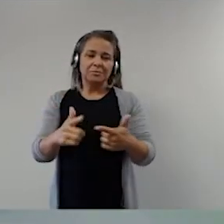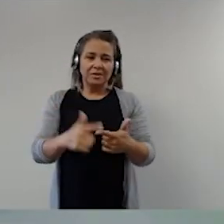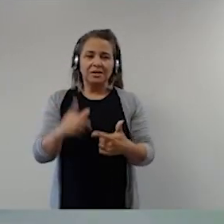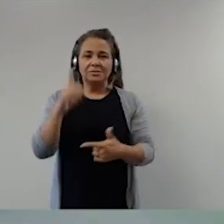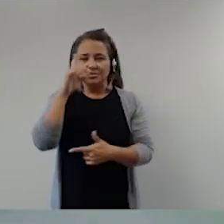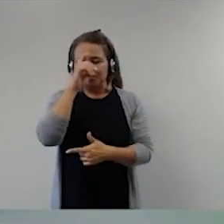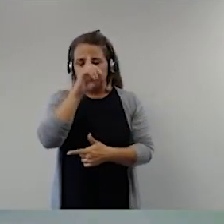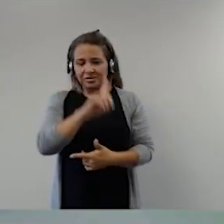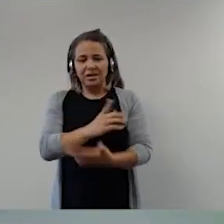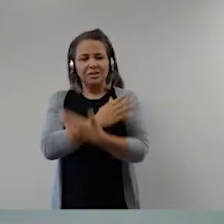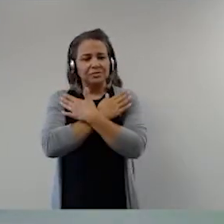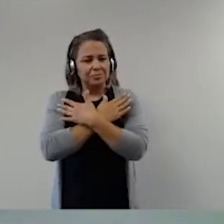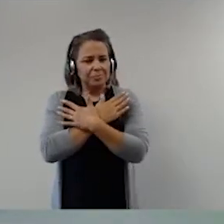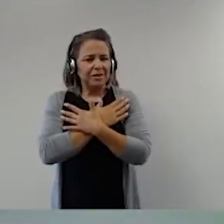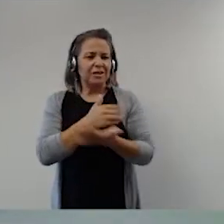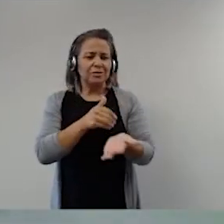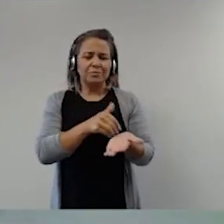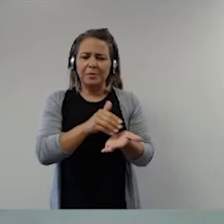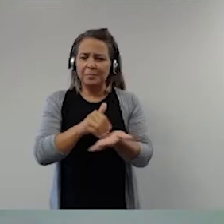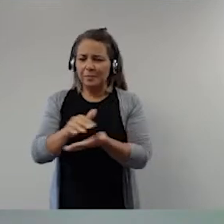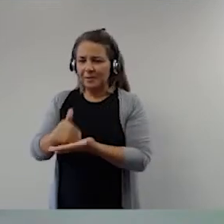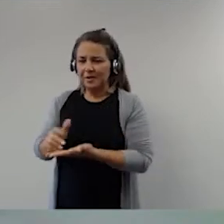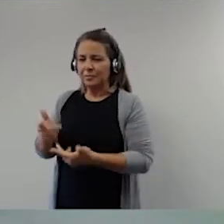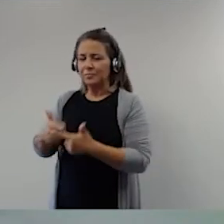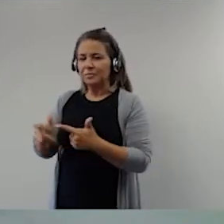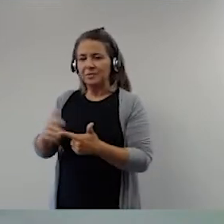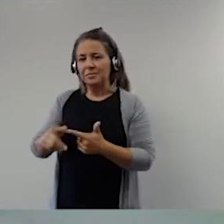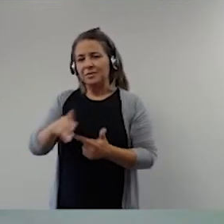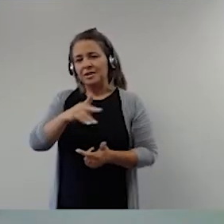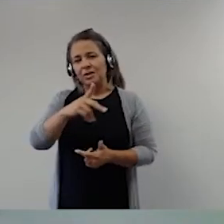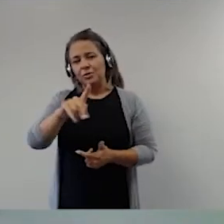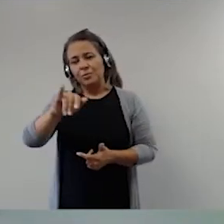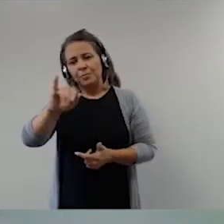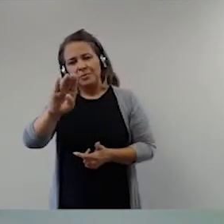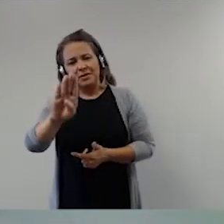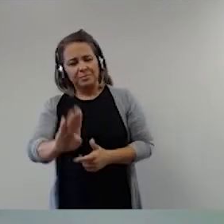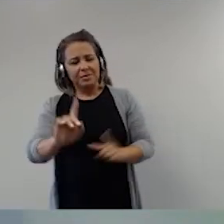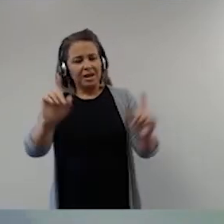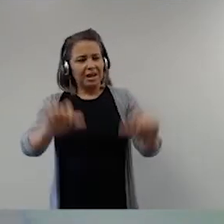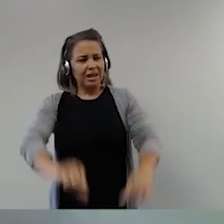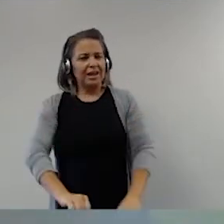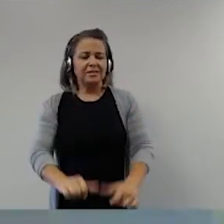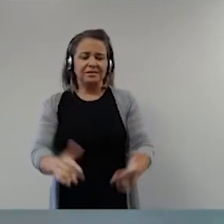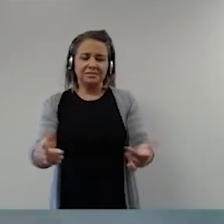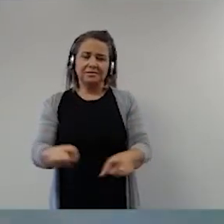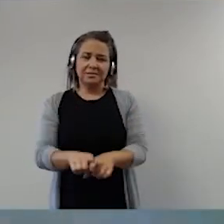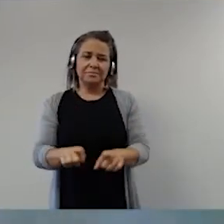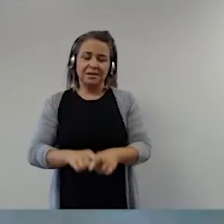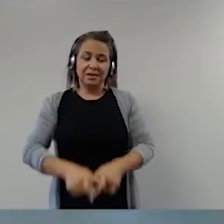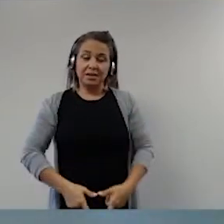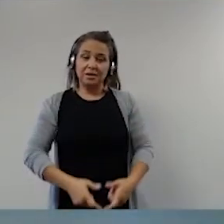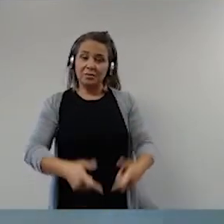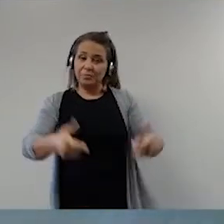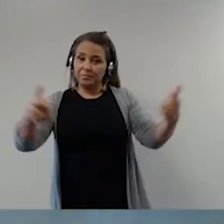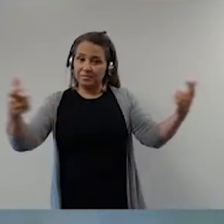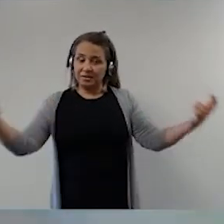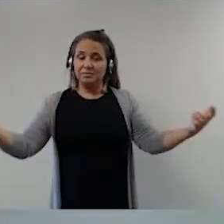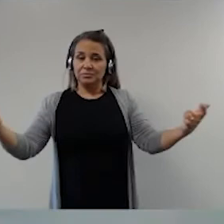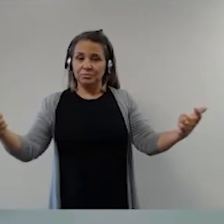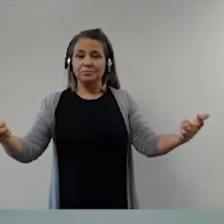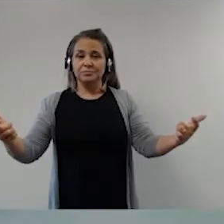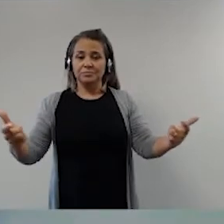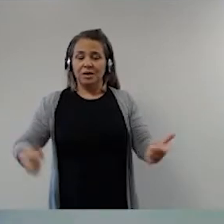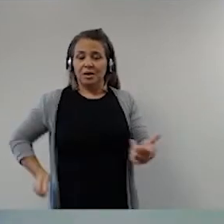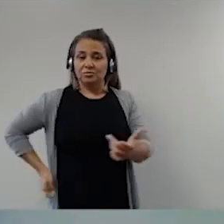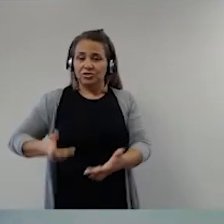desemprego, como queda no PIB. E, pior de tudo, queda no PIB e aumento do déficit público.